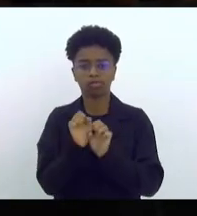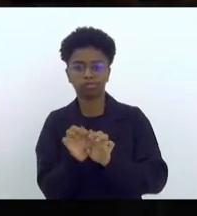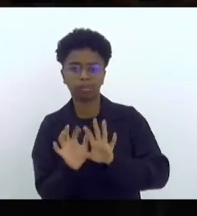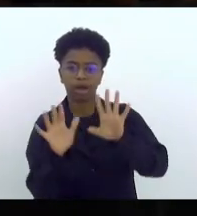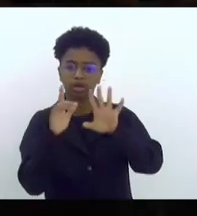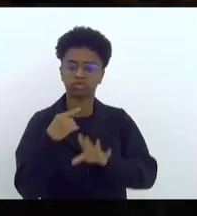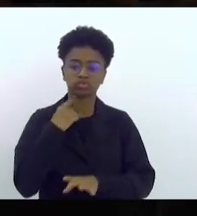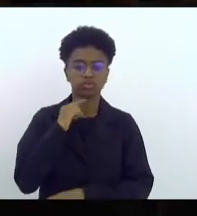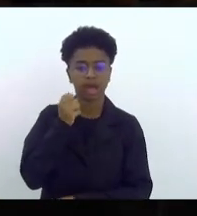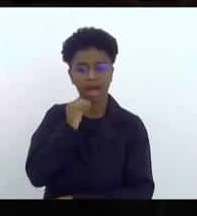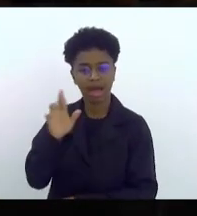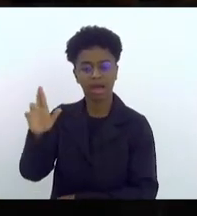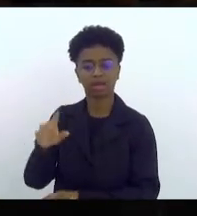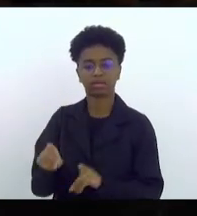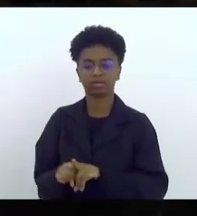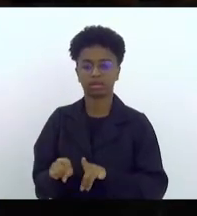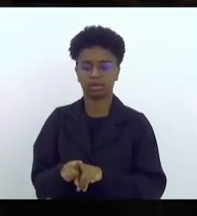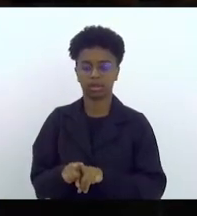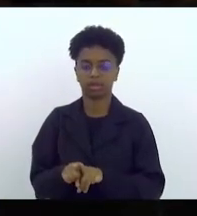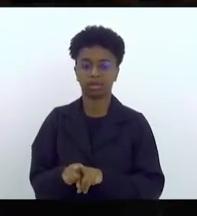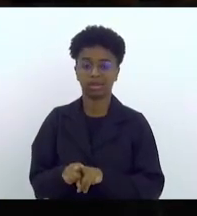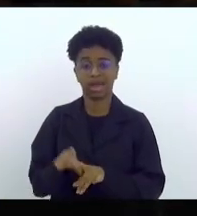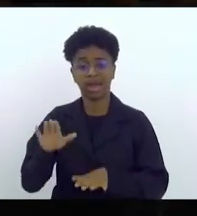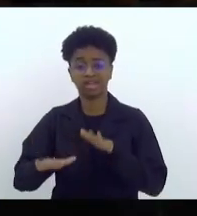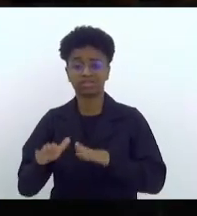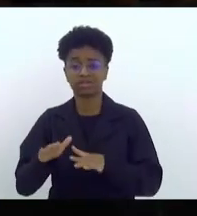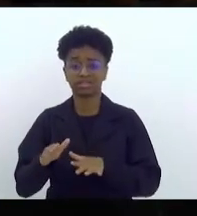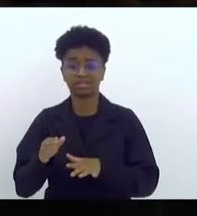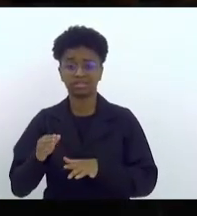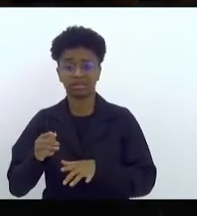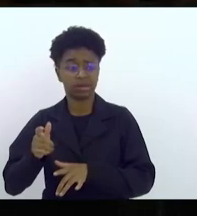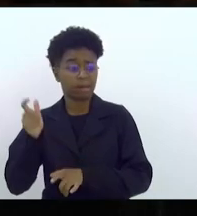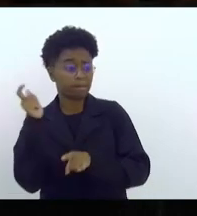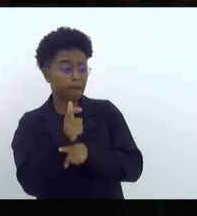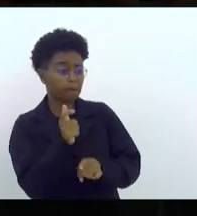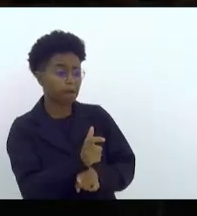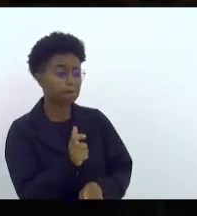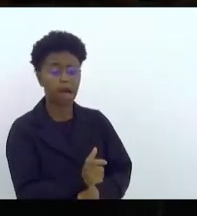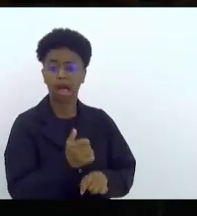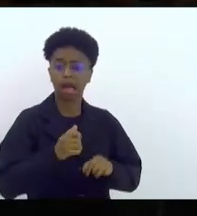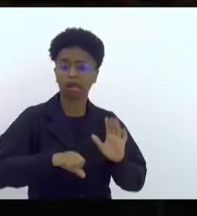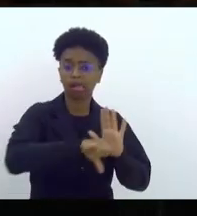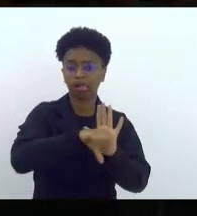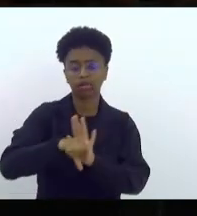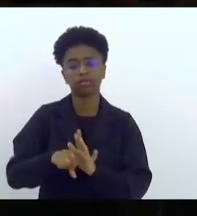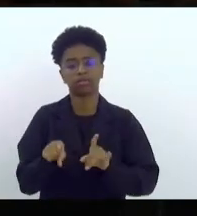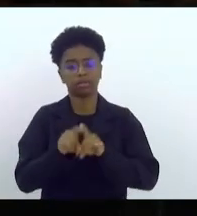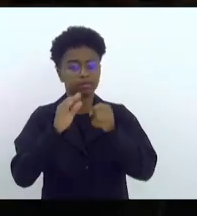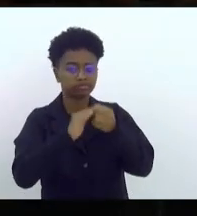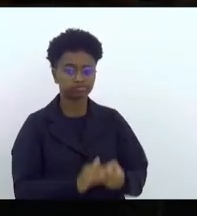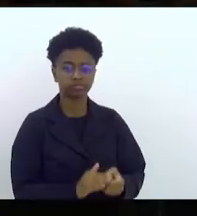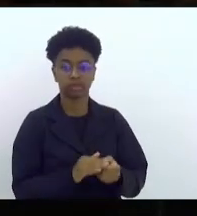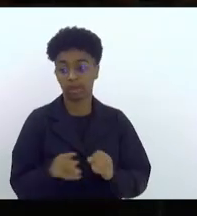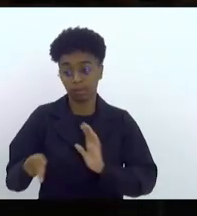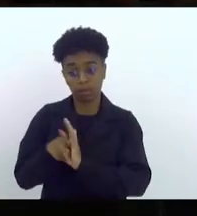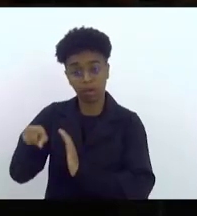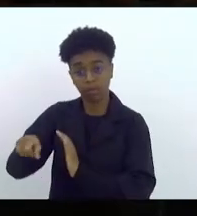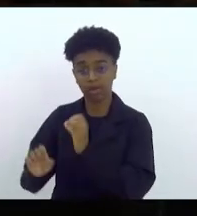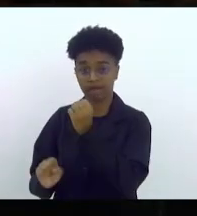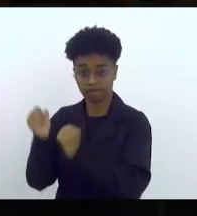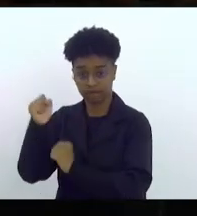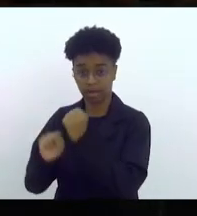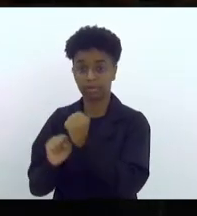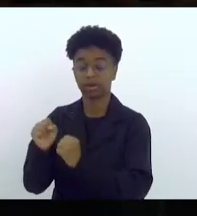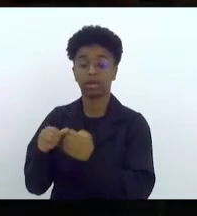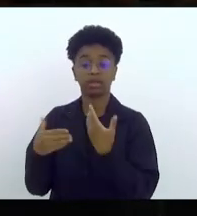Redonda e foram muitas vezes criminalizados e marginalizados pela própria siderúrgica. O ato ocorreria